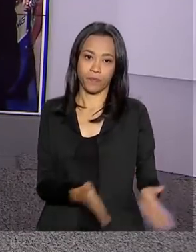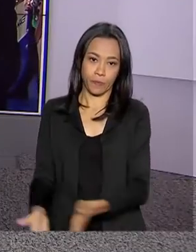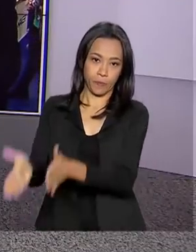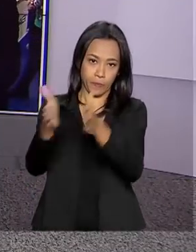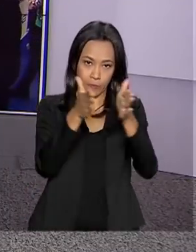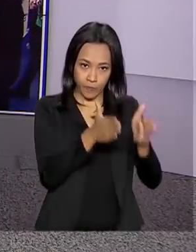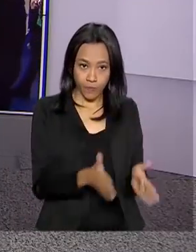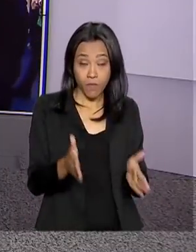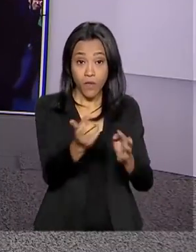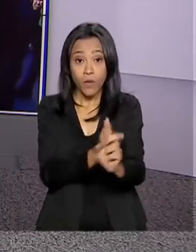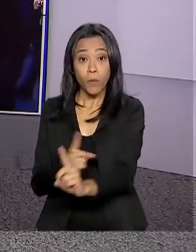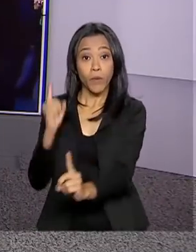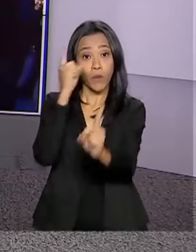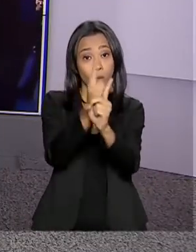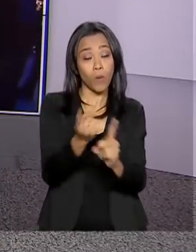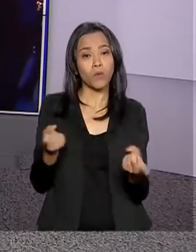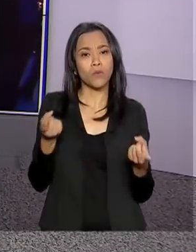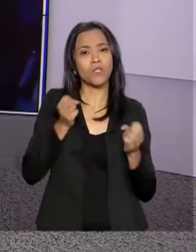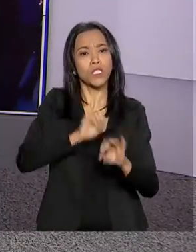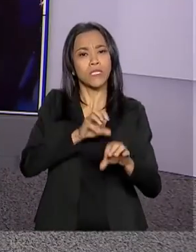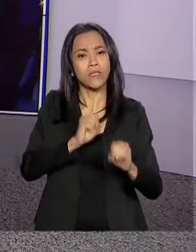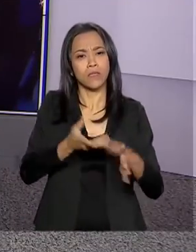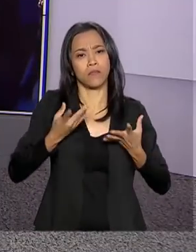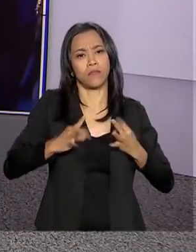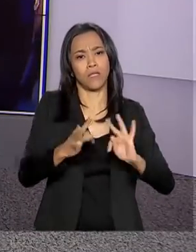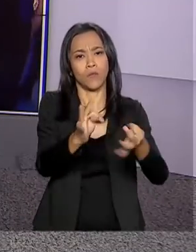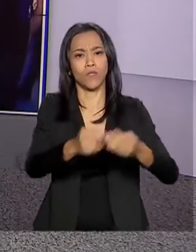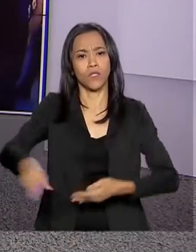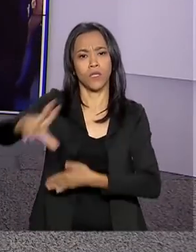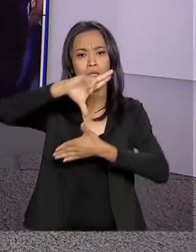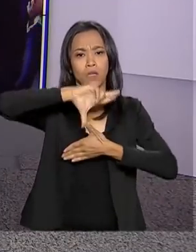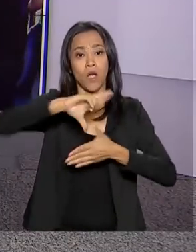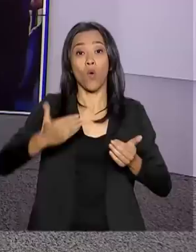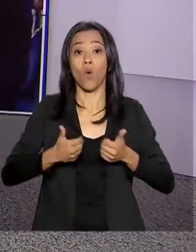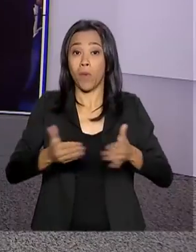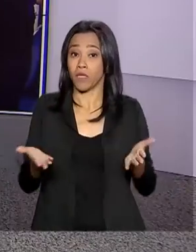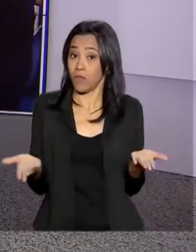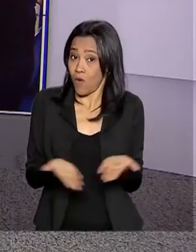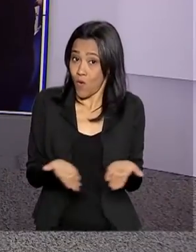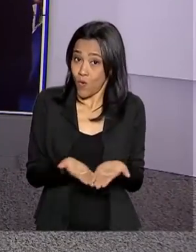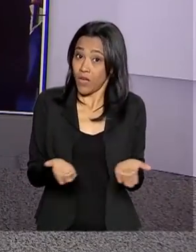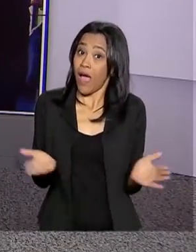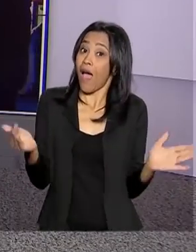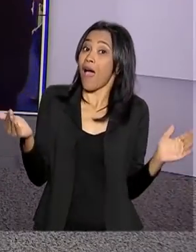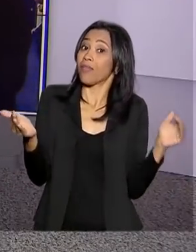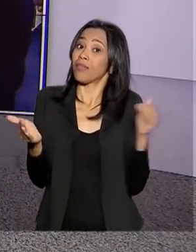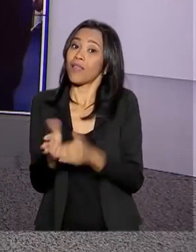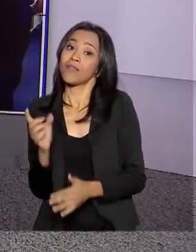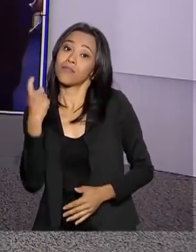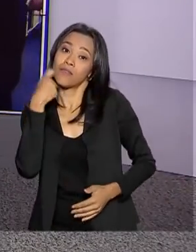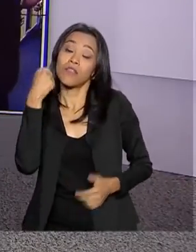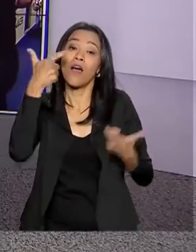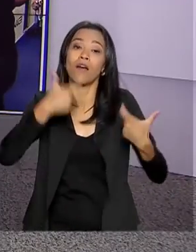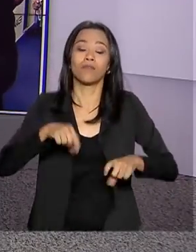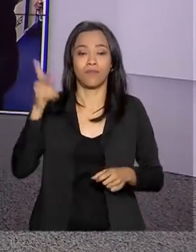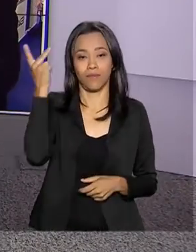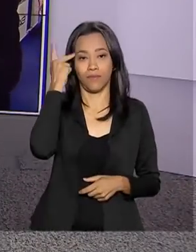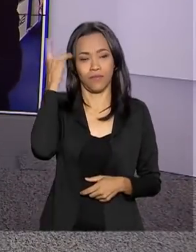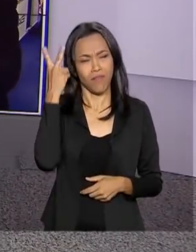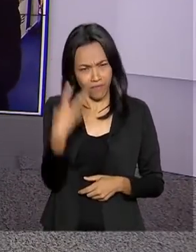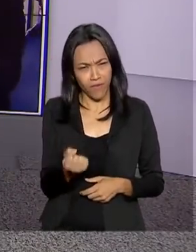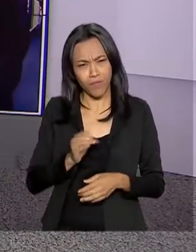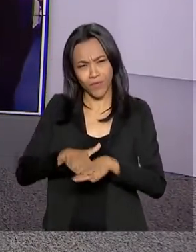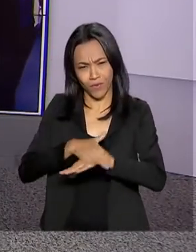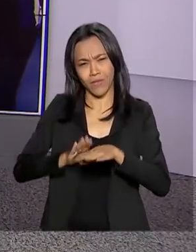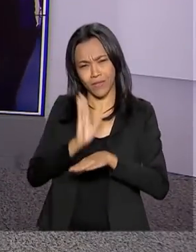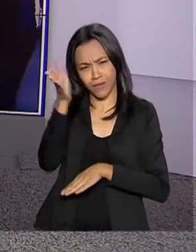O maior evento de educação e tecnologia da América Latina começa hoje, vai até sexta-feira em São Paulo. a Bete Educar. Vamos então até lá conversar com o Ricardo